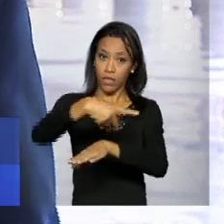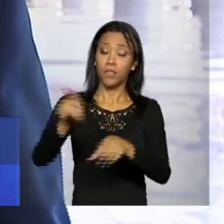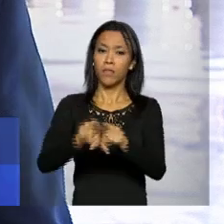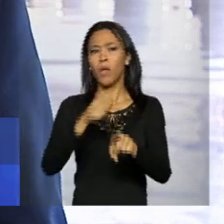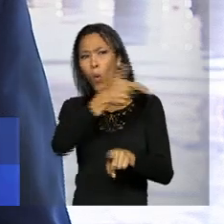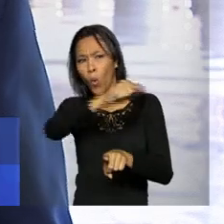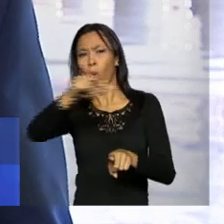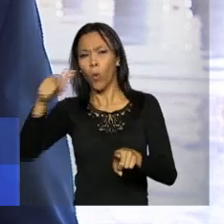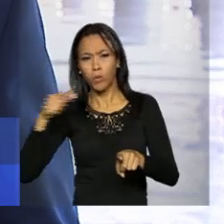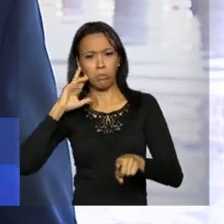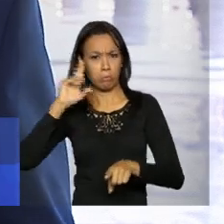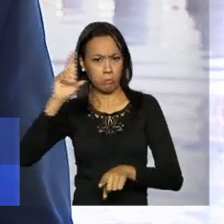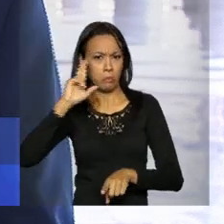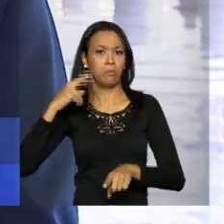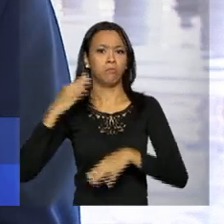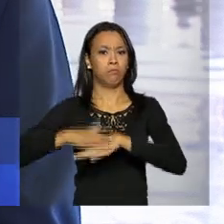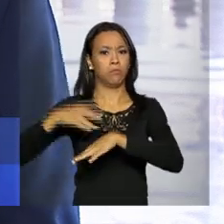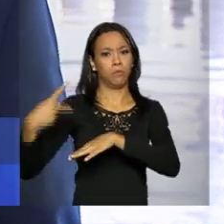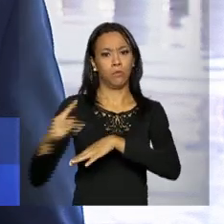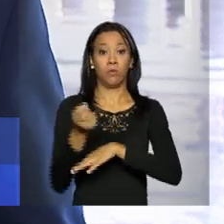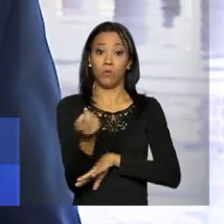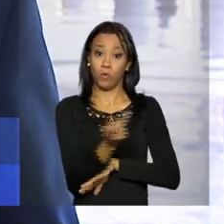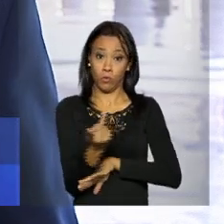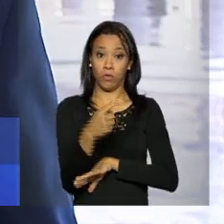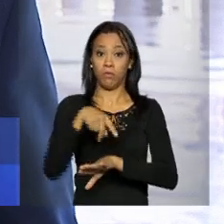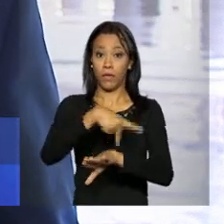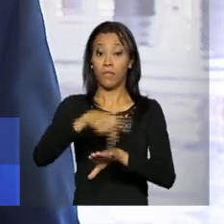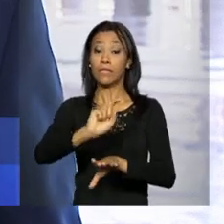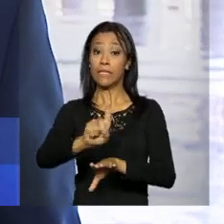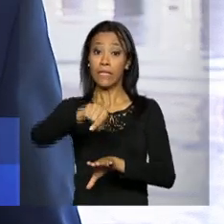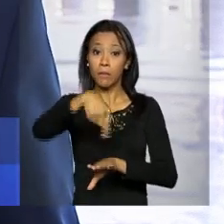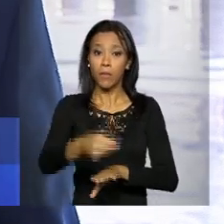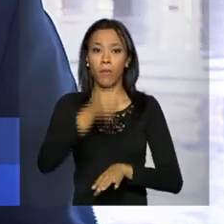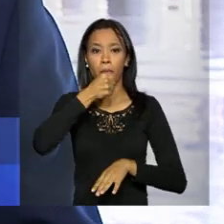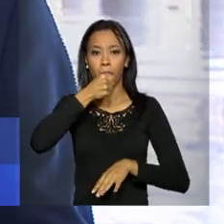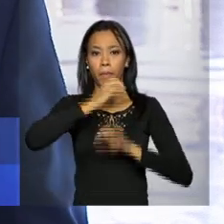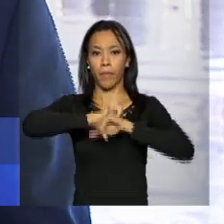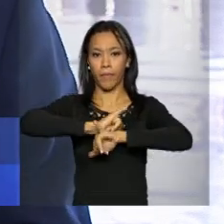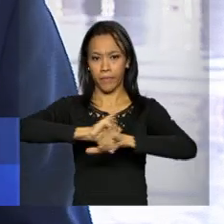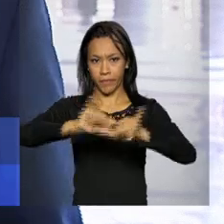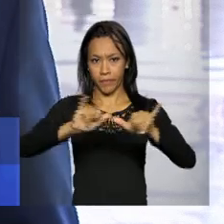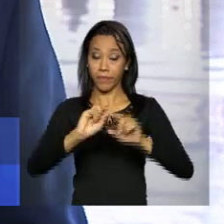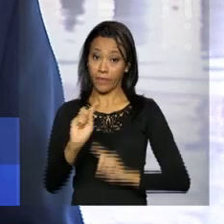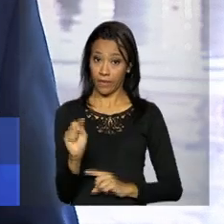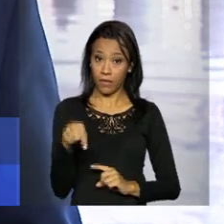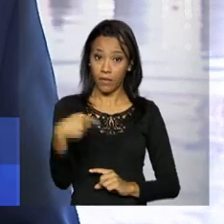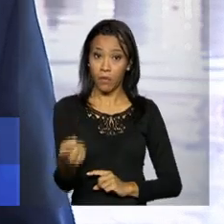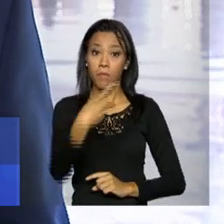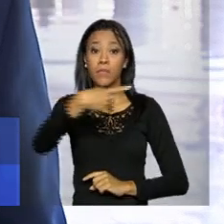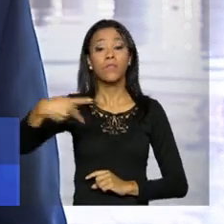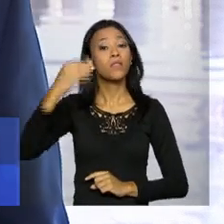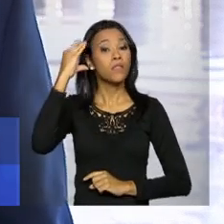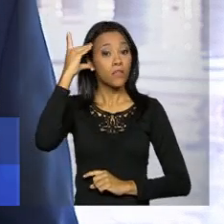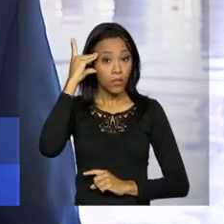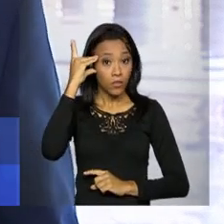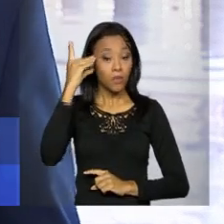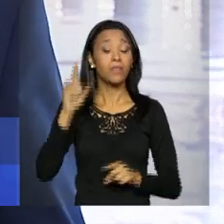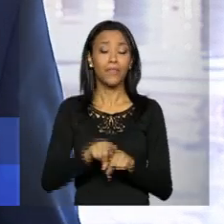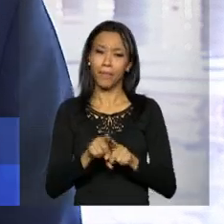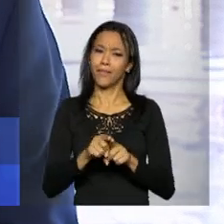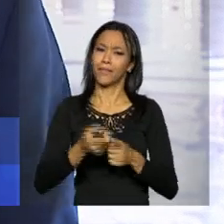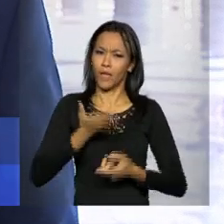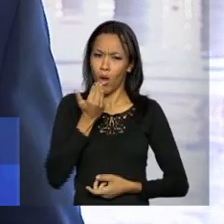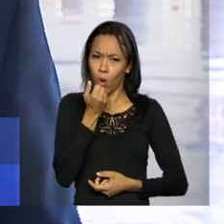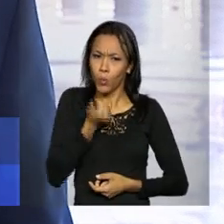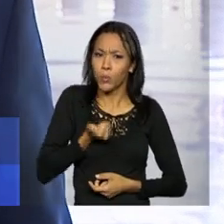outras autoridades dos dois países e depois uma declaração à imprensa. Em seguida, a presidenta Dilma Rousseff oferece um